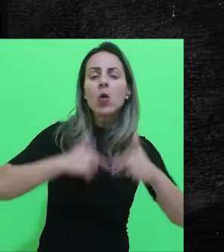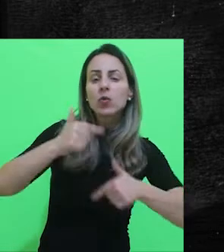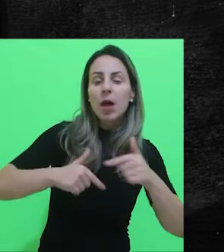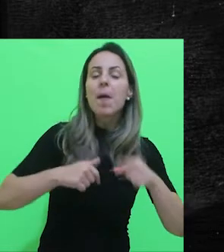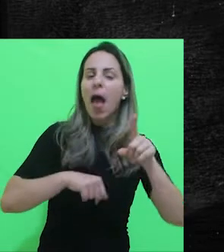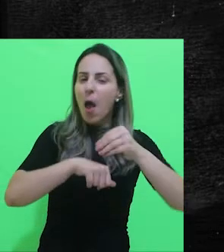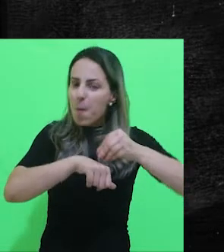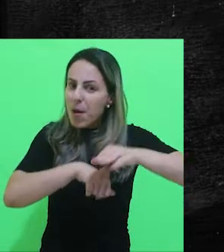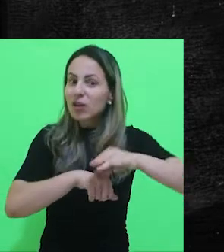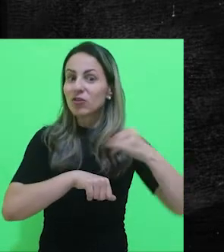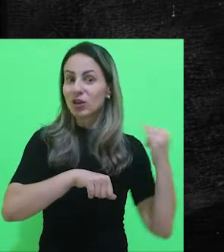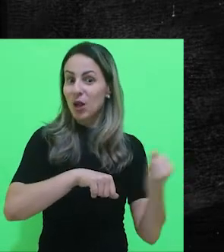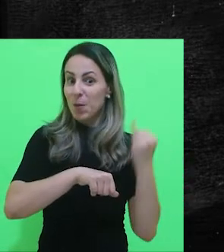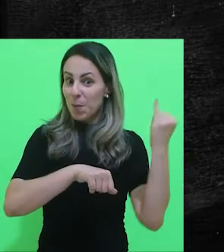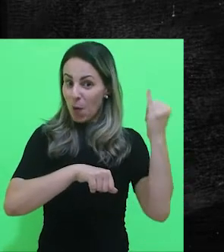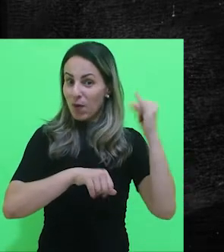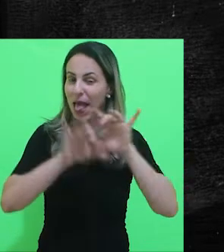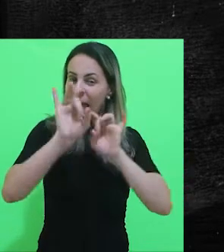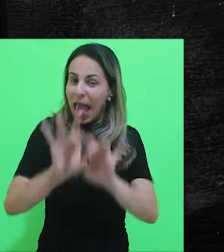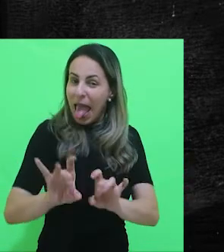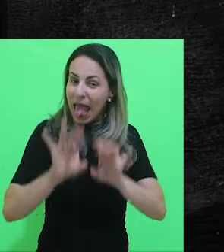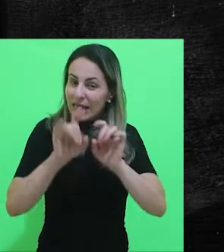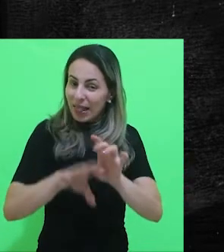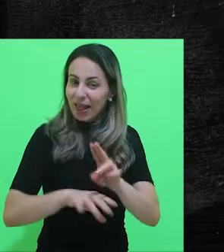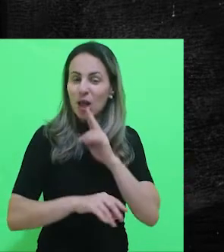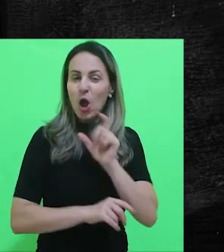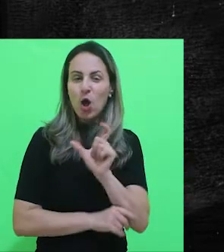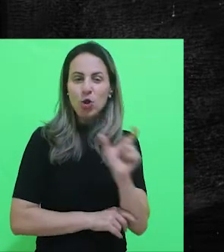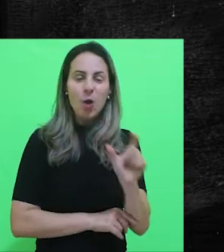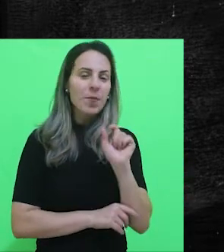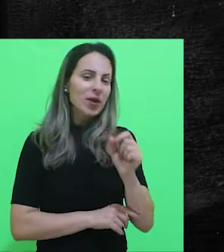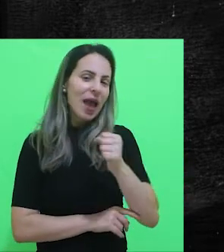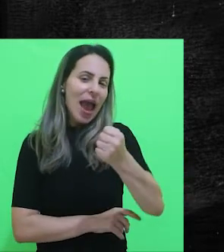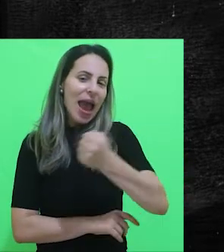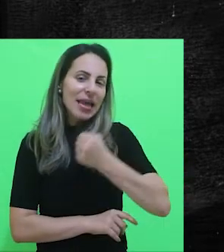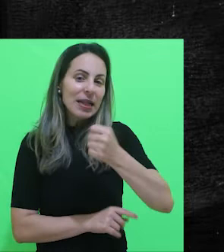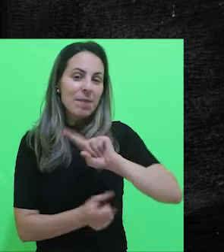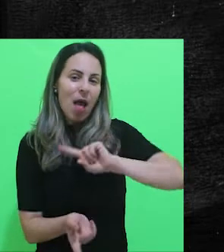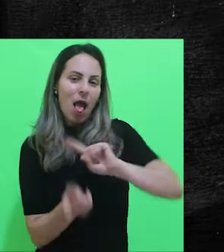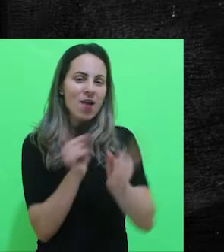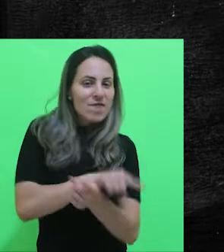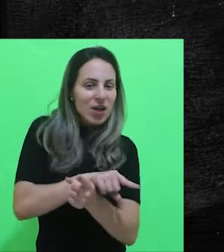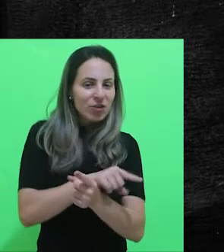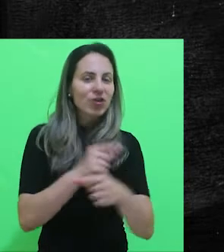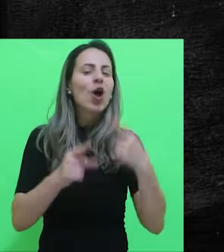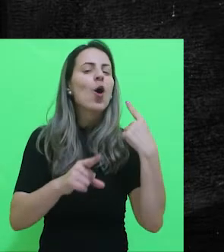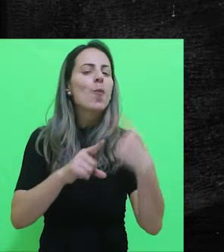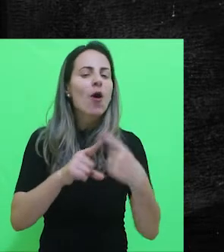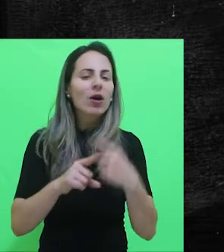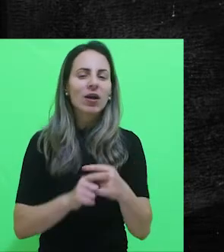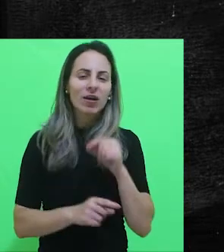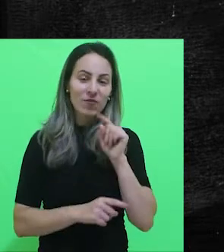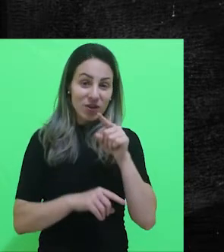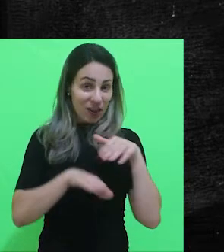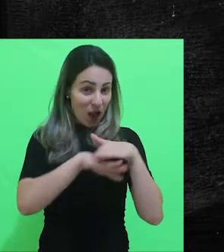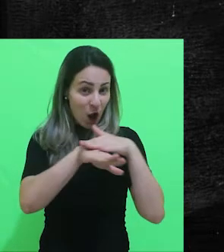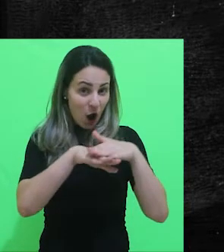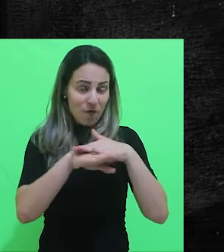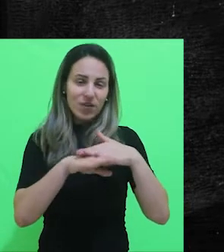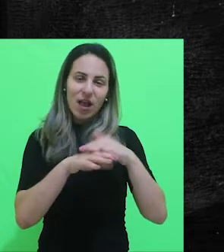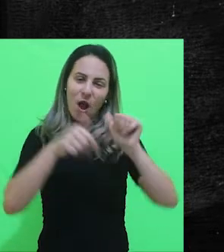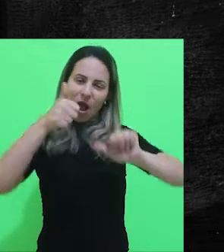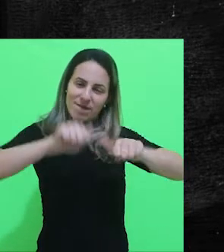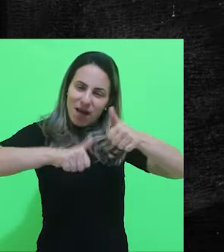uma dica valiosa, é uma técnica que nós chamamos de entrevista invertida. Por quê? Você vai conversar com o